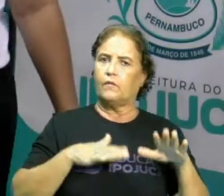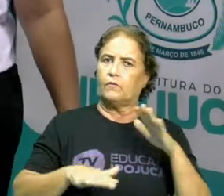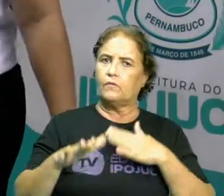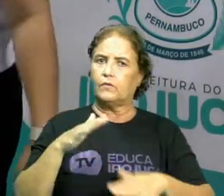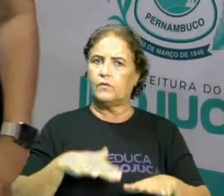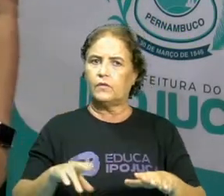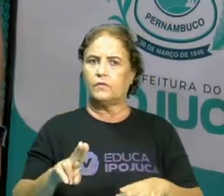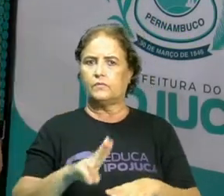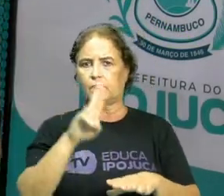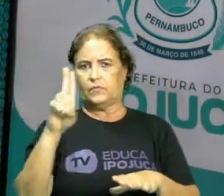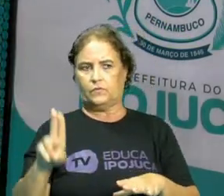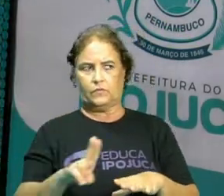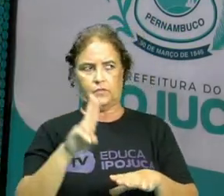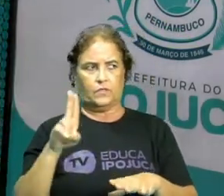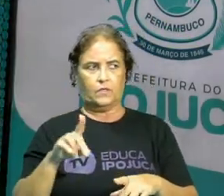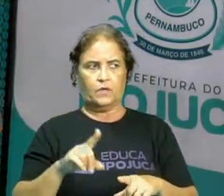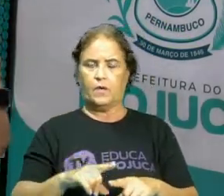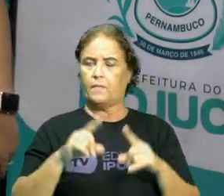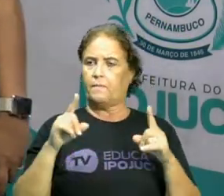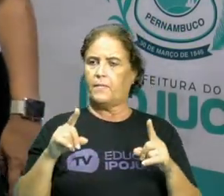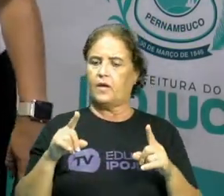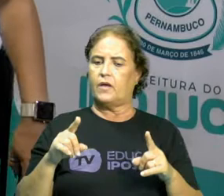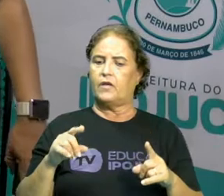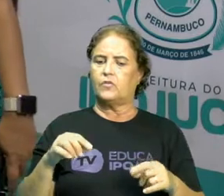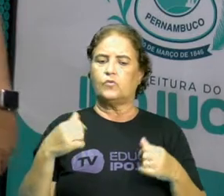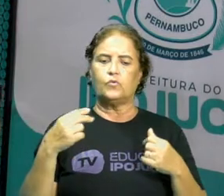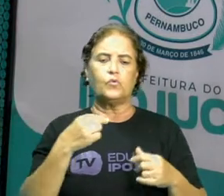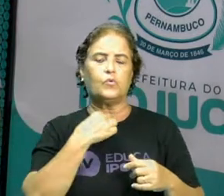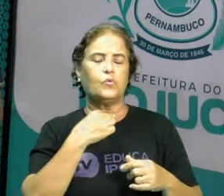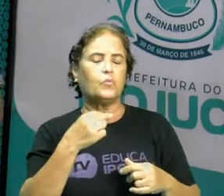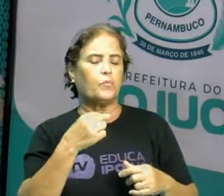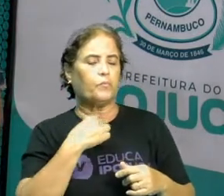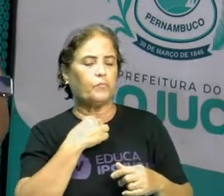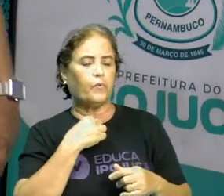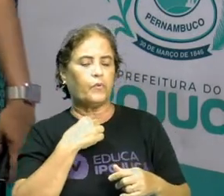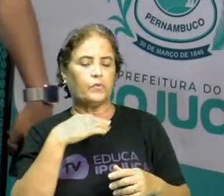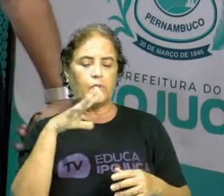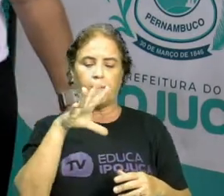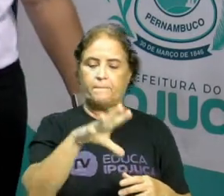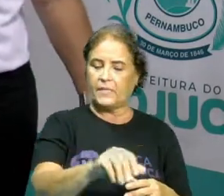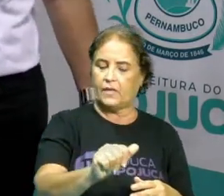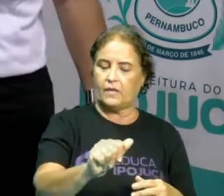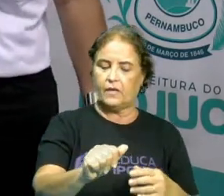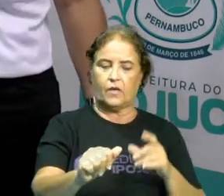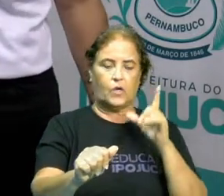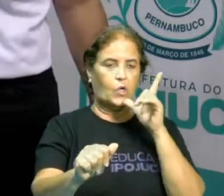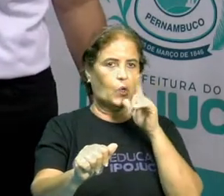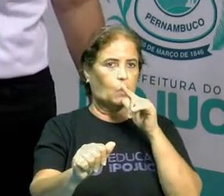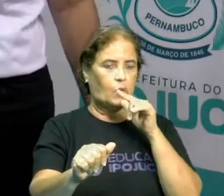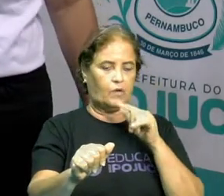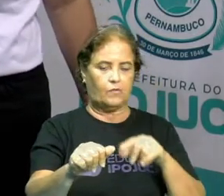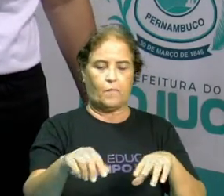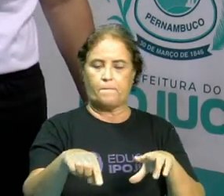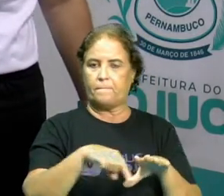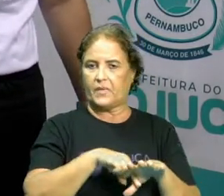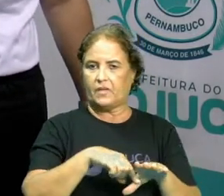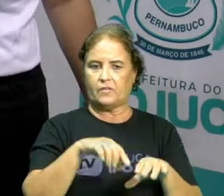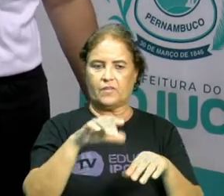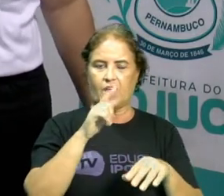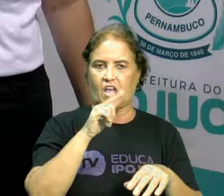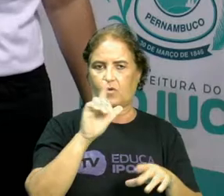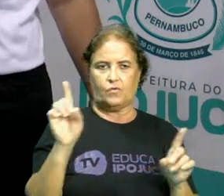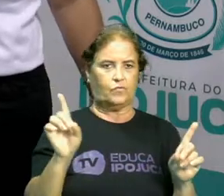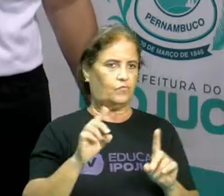Mas eu devo evitar mexer nos aparelhos eletrônicos com água, ou seja, com os pés molhados. E